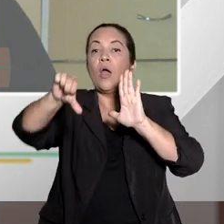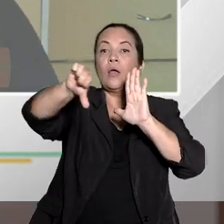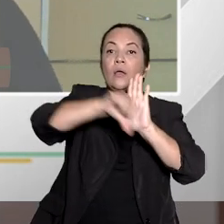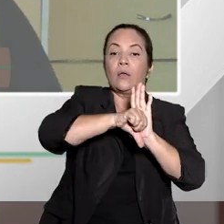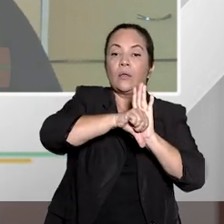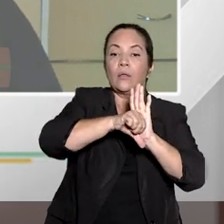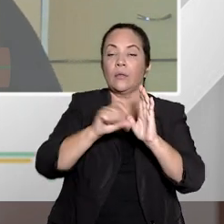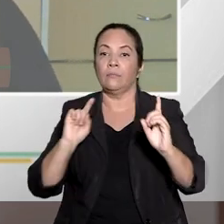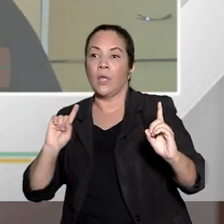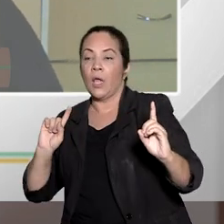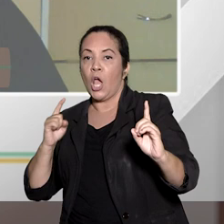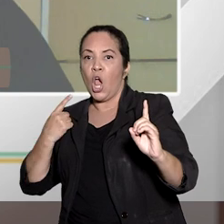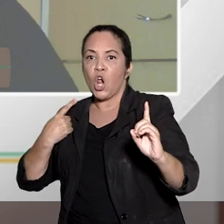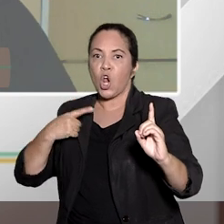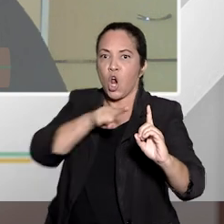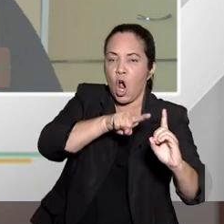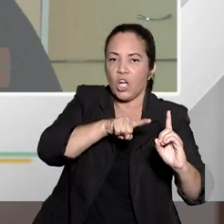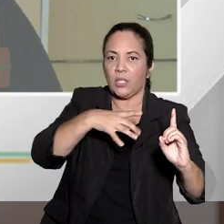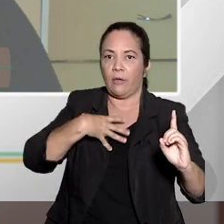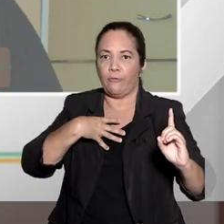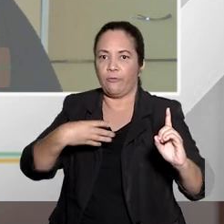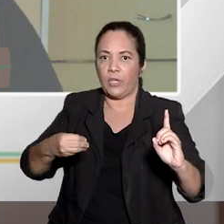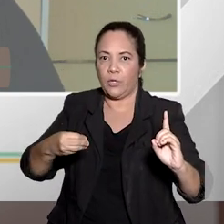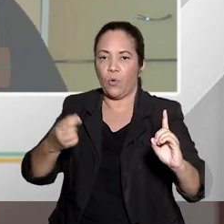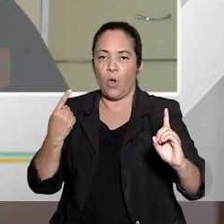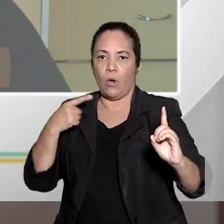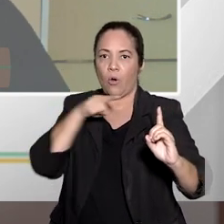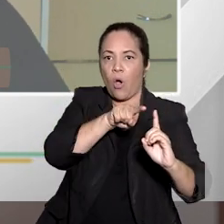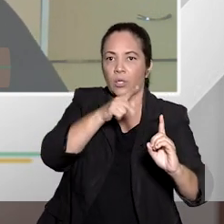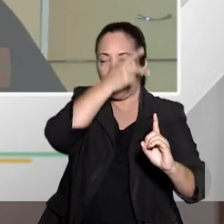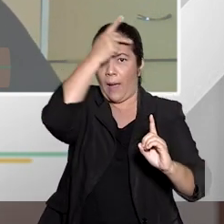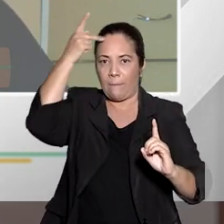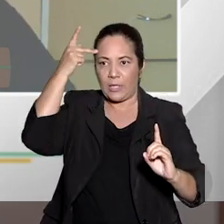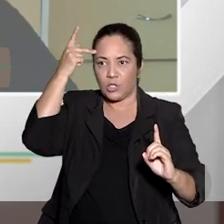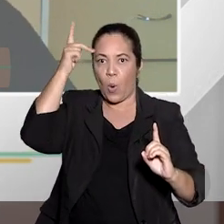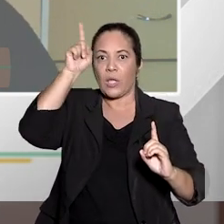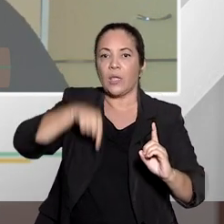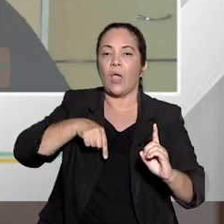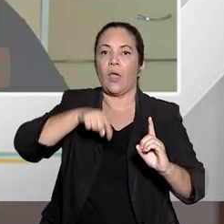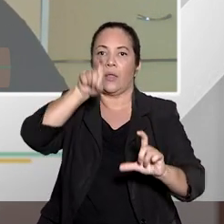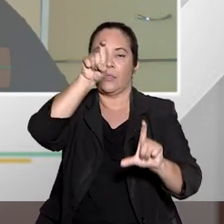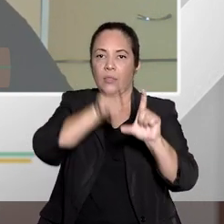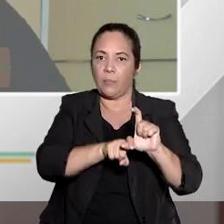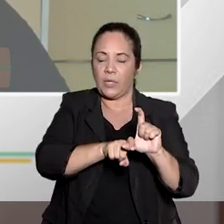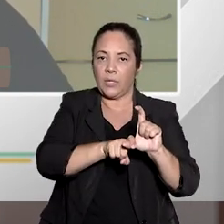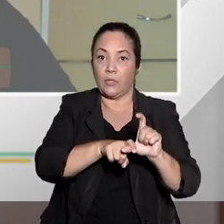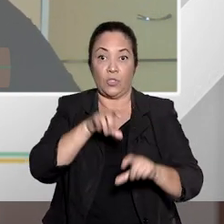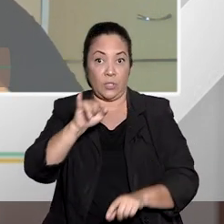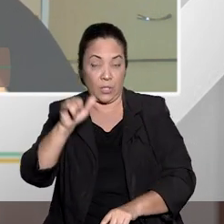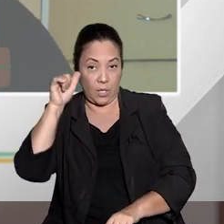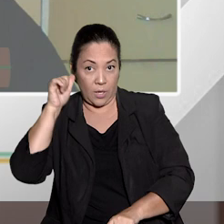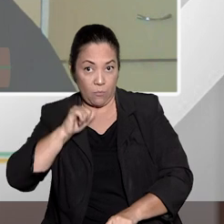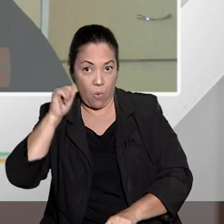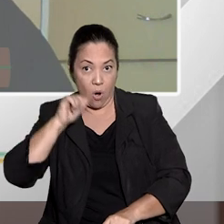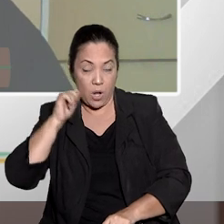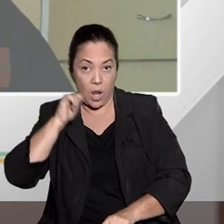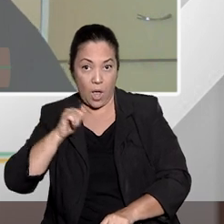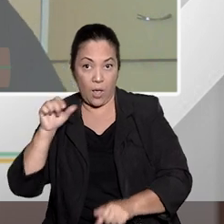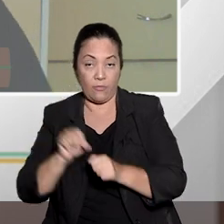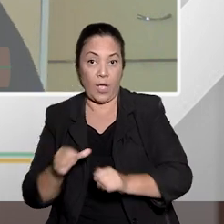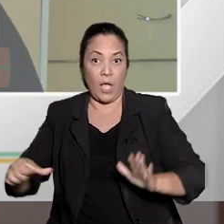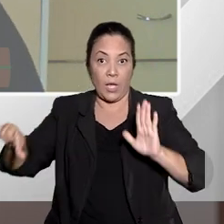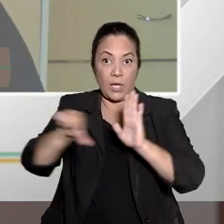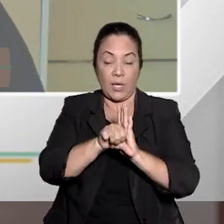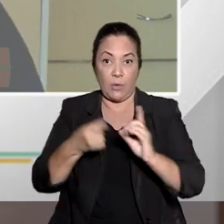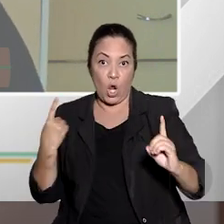praticado contra o filho ou o dependente. Então, se a presa pratica um crime ali contra o